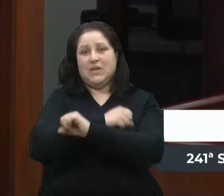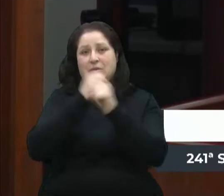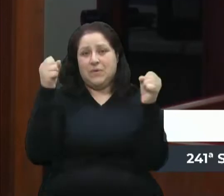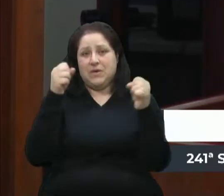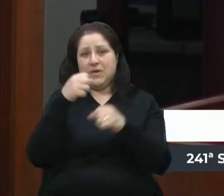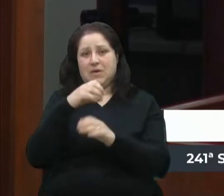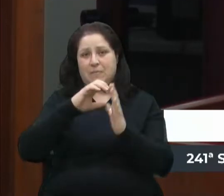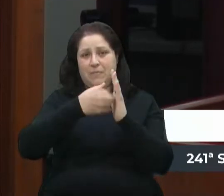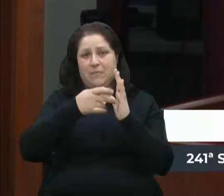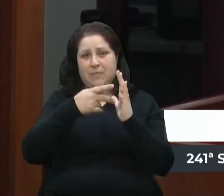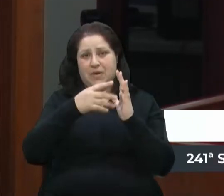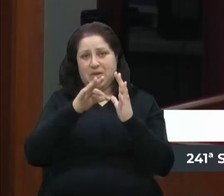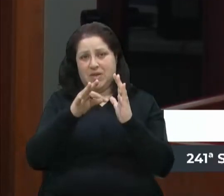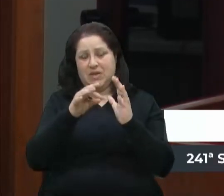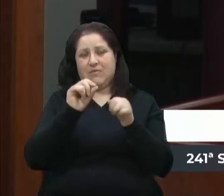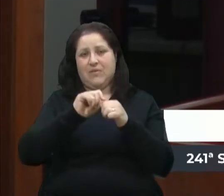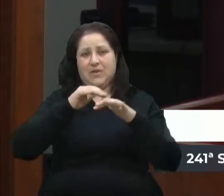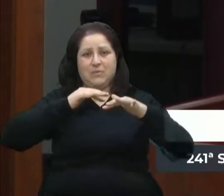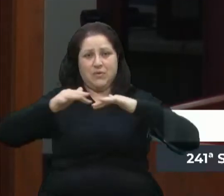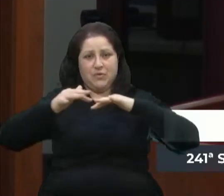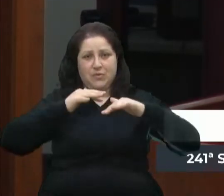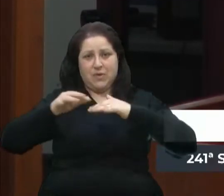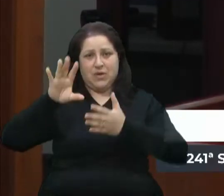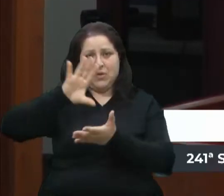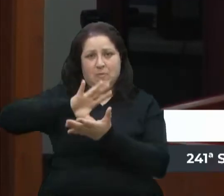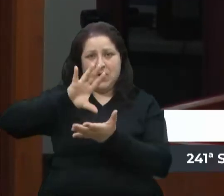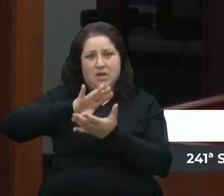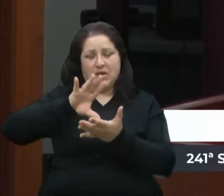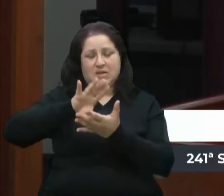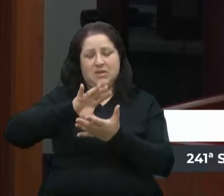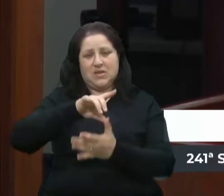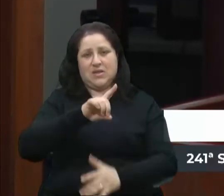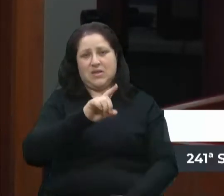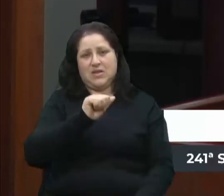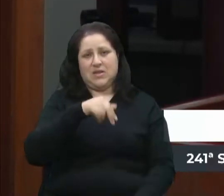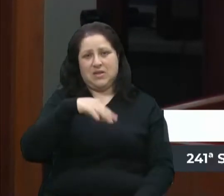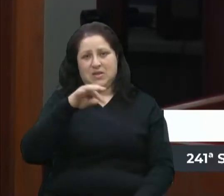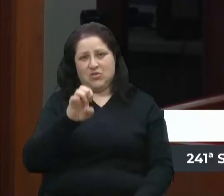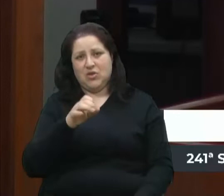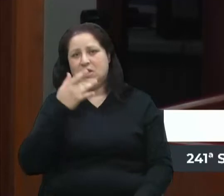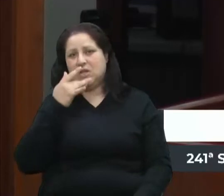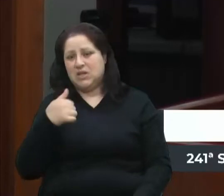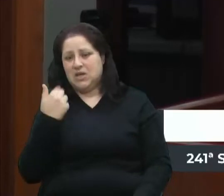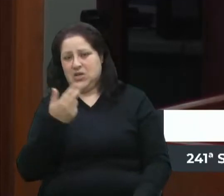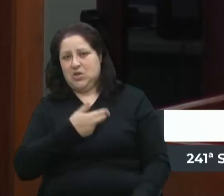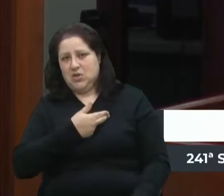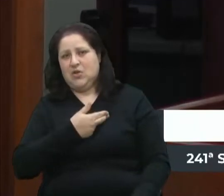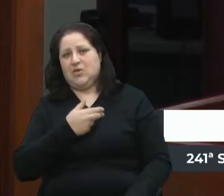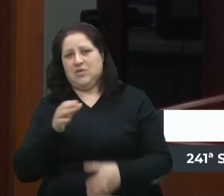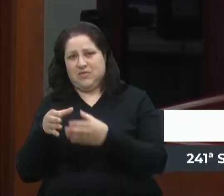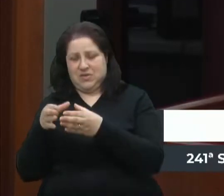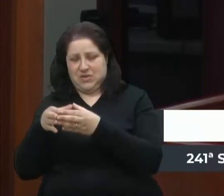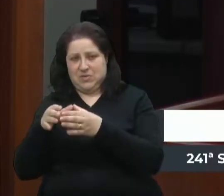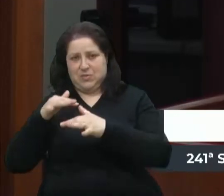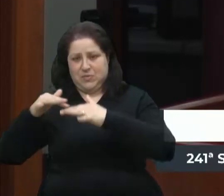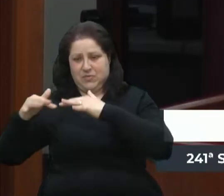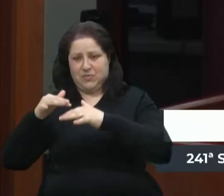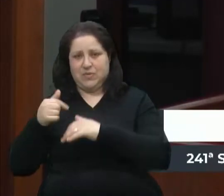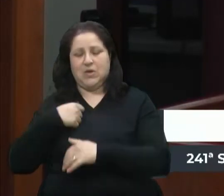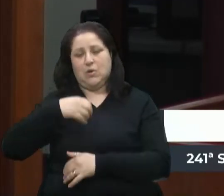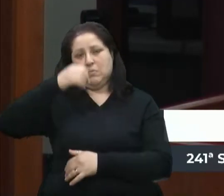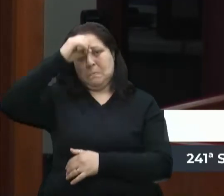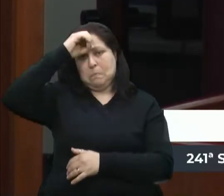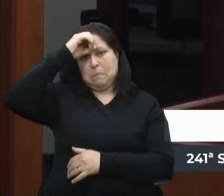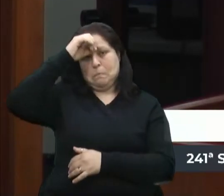a sua manifestação na Praça Dante e de tarde nós fizemos a nossa. Eu não sabia que